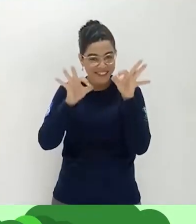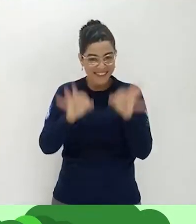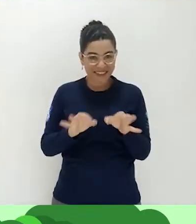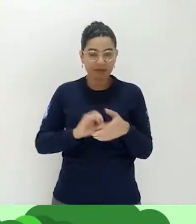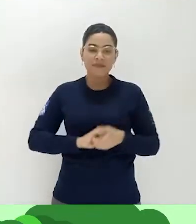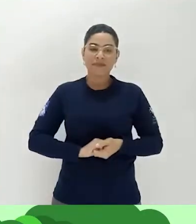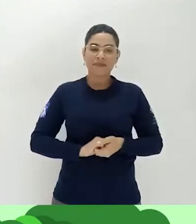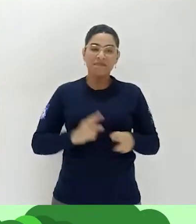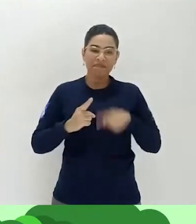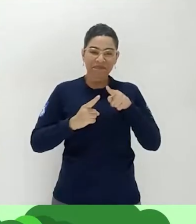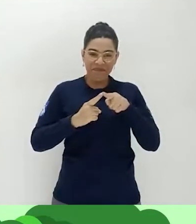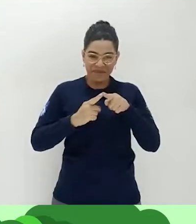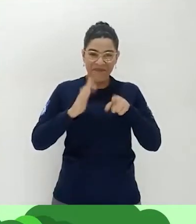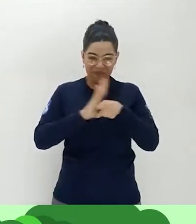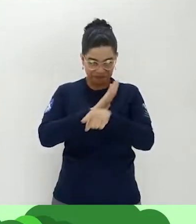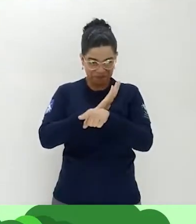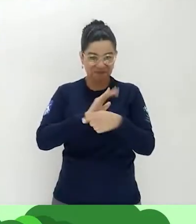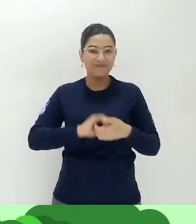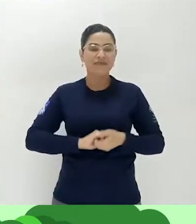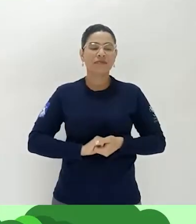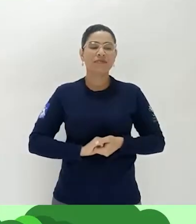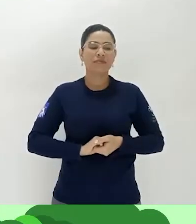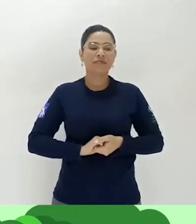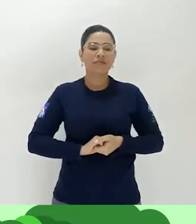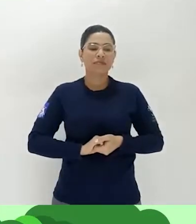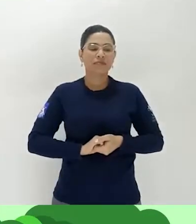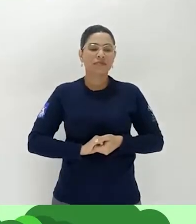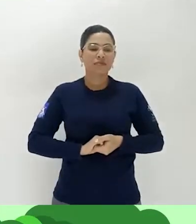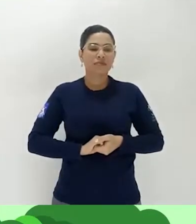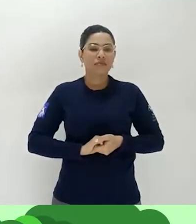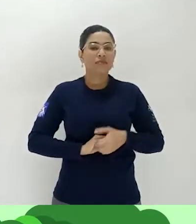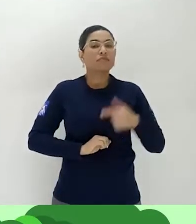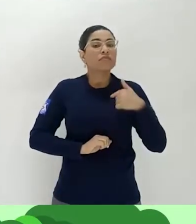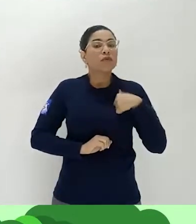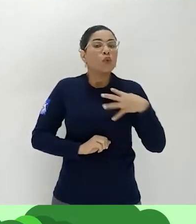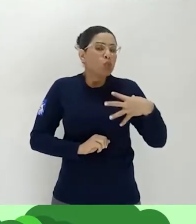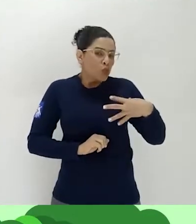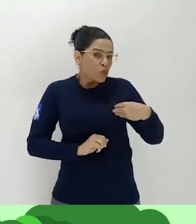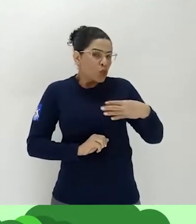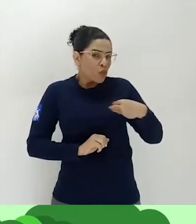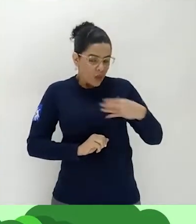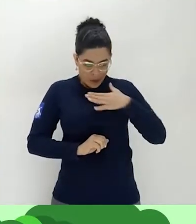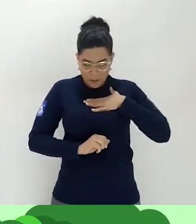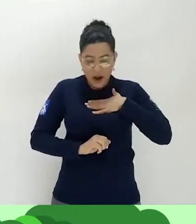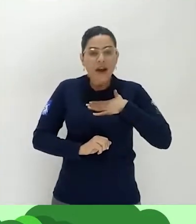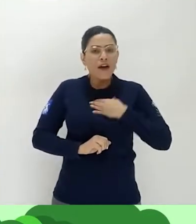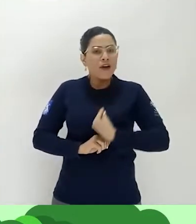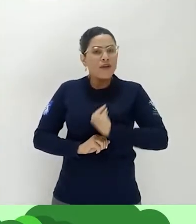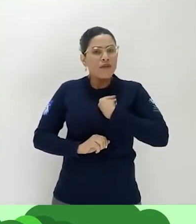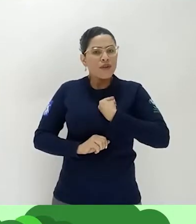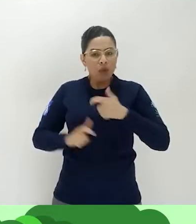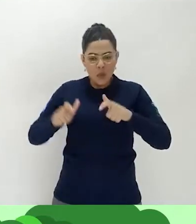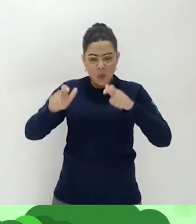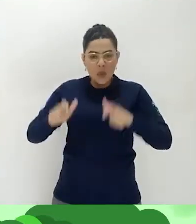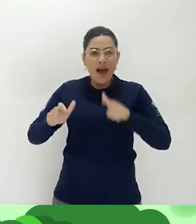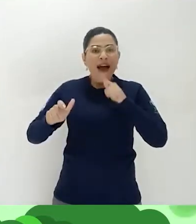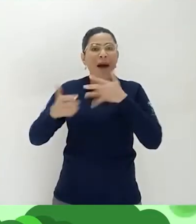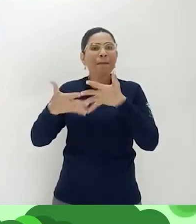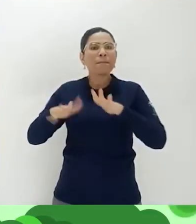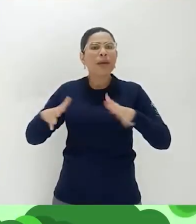pergunta. Sou o maior mamífero e o meu habitat é o mar.